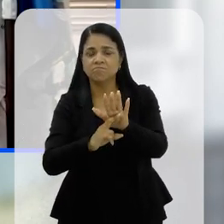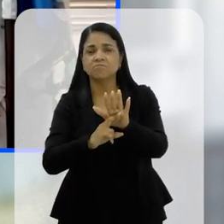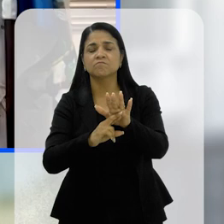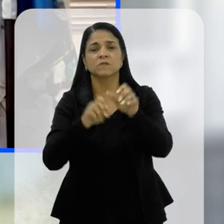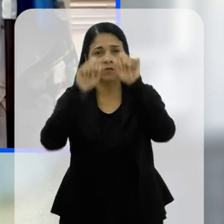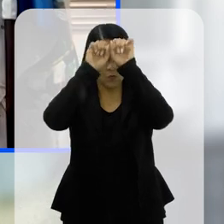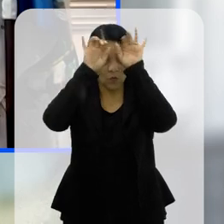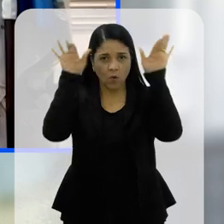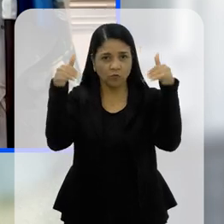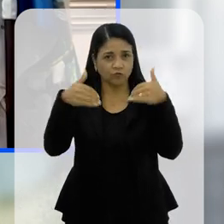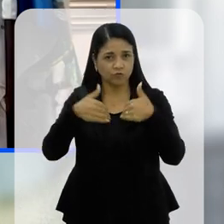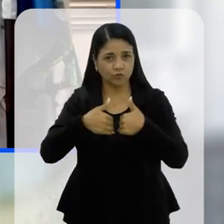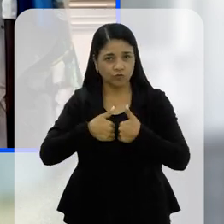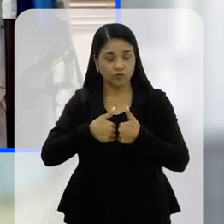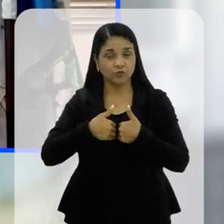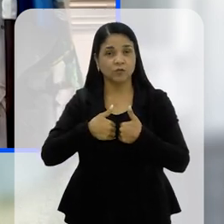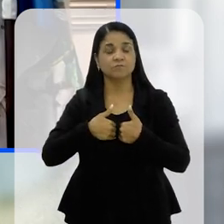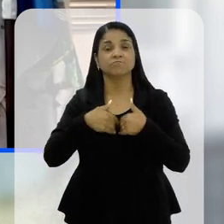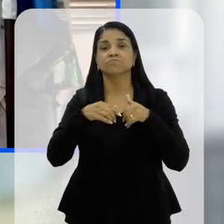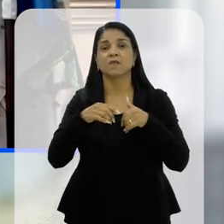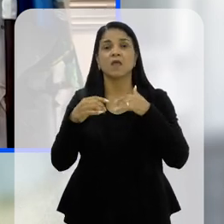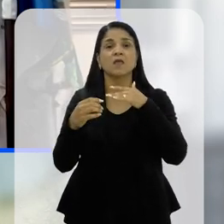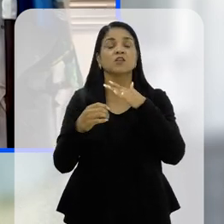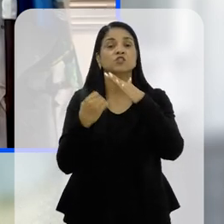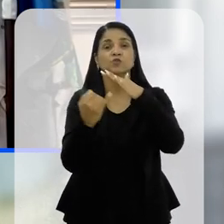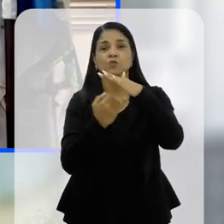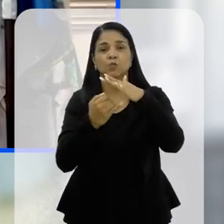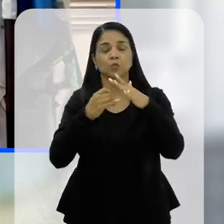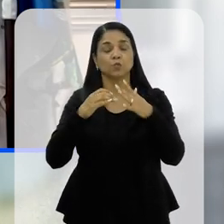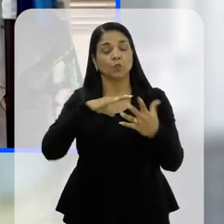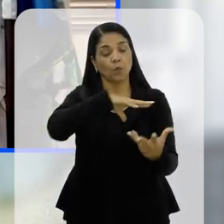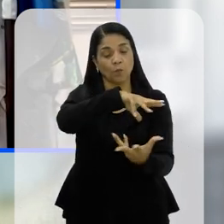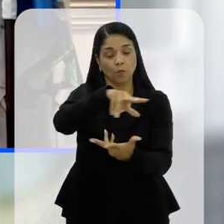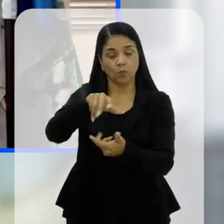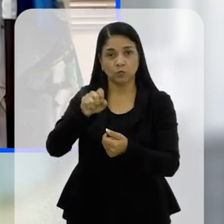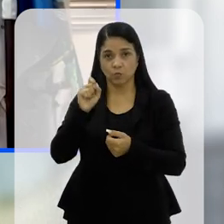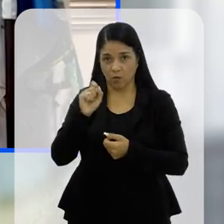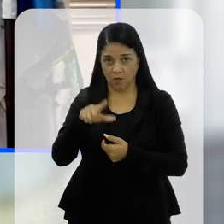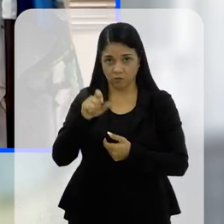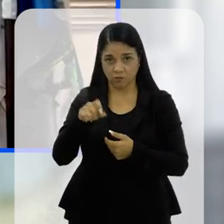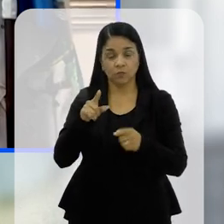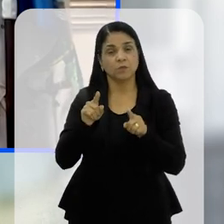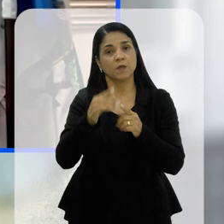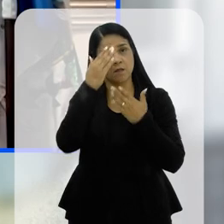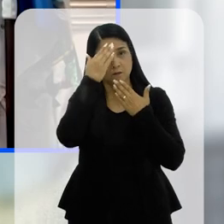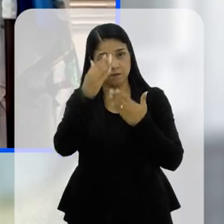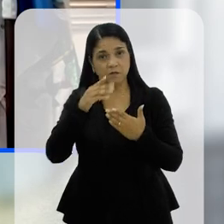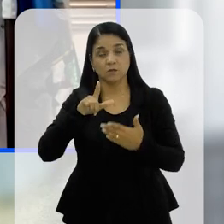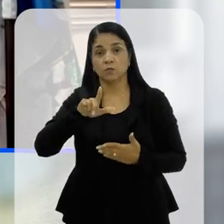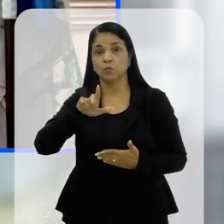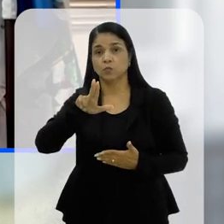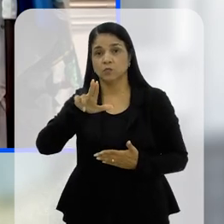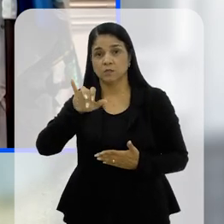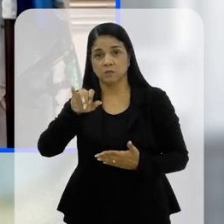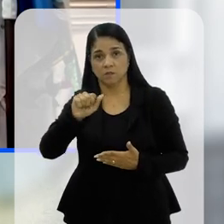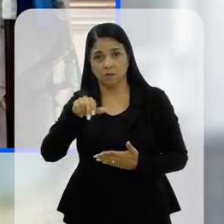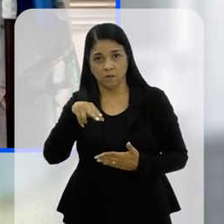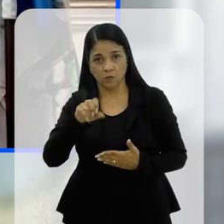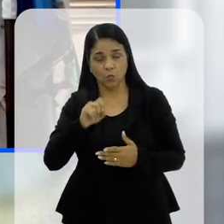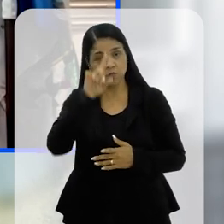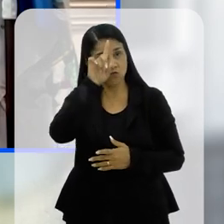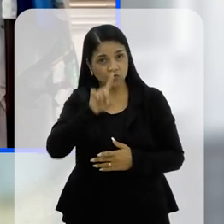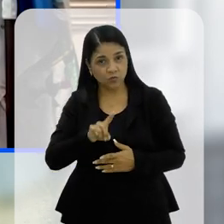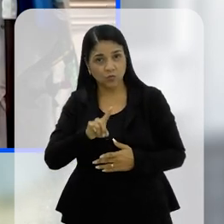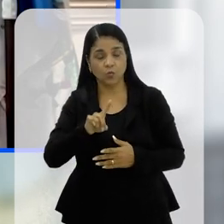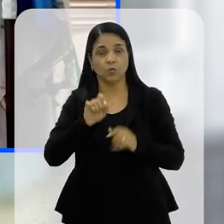representando os autistas, né? Através do Mundo Azul. Quero agradecer o nosso Luciano, diretor também, de estar